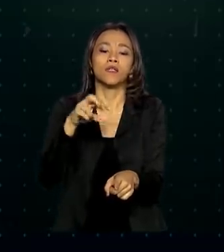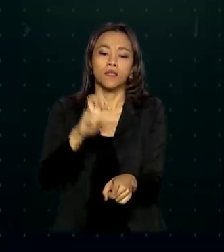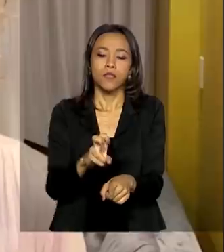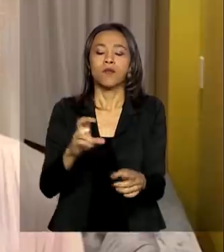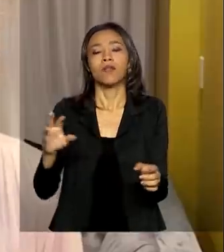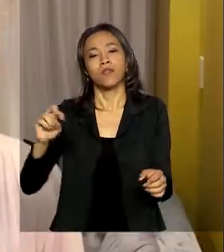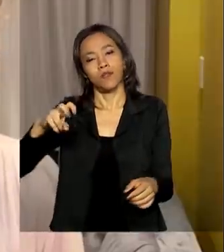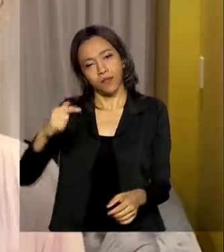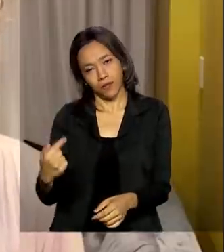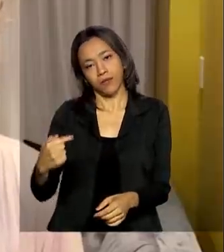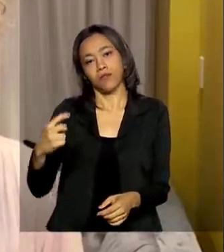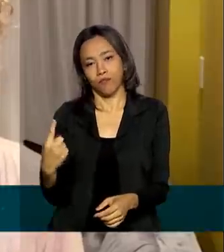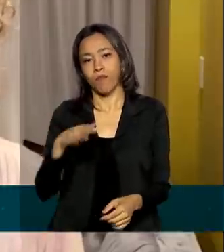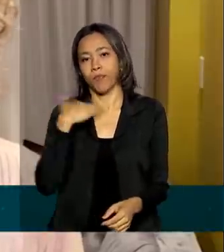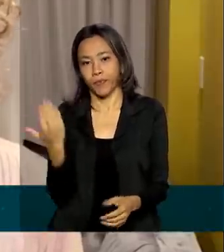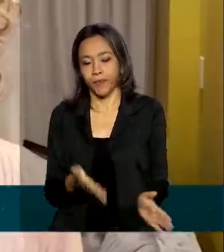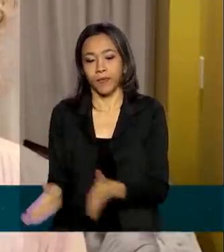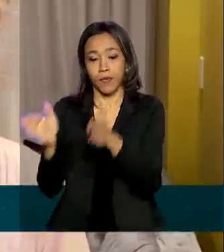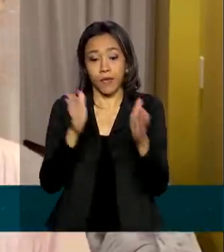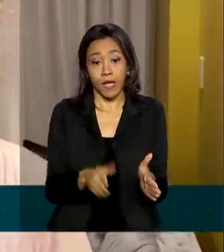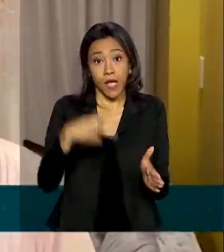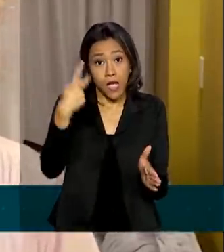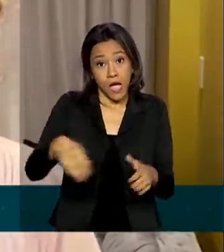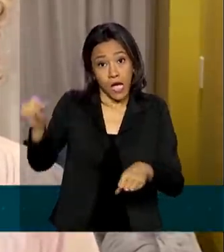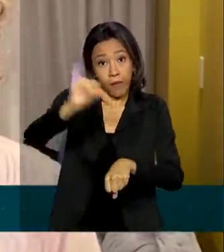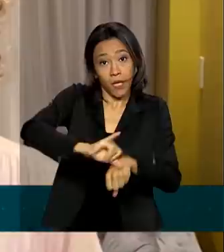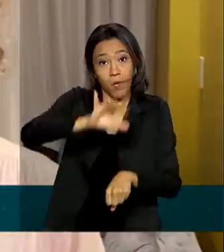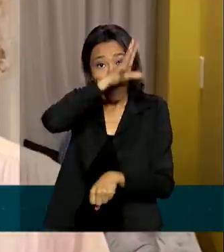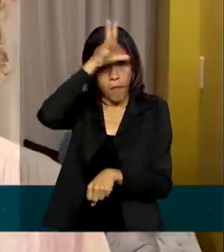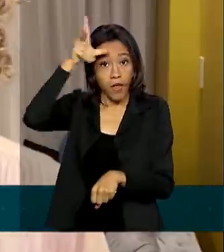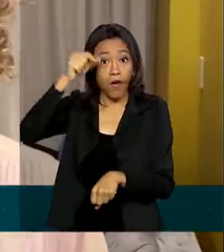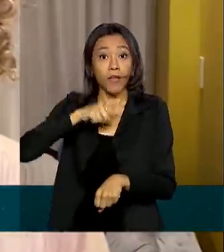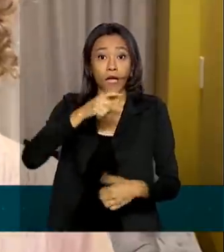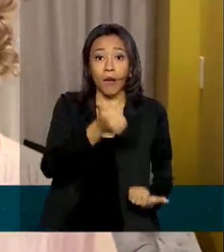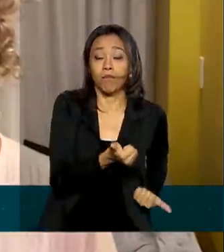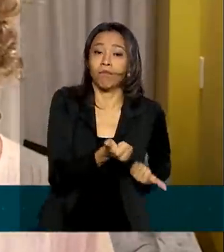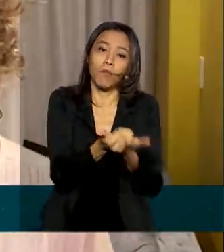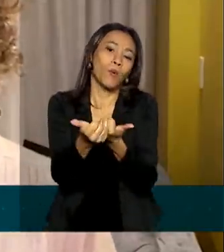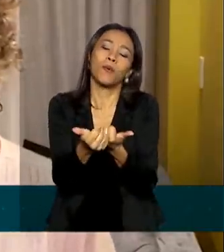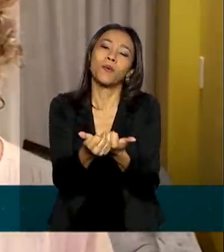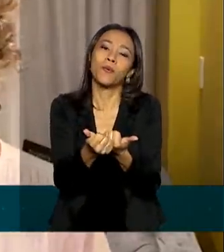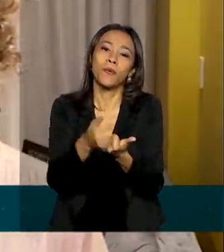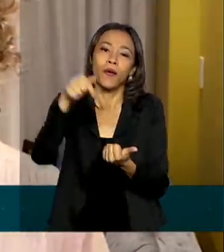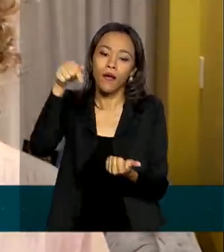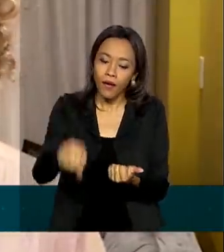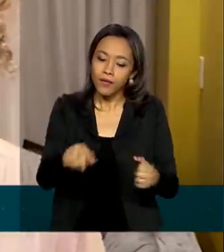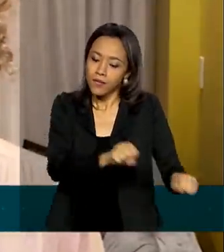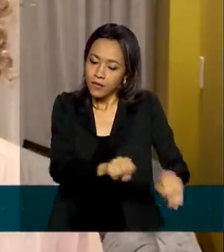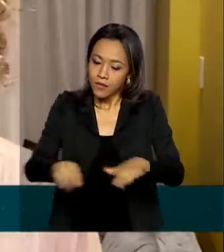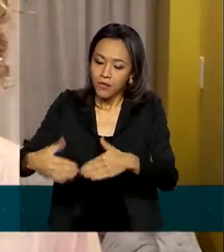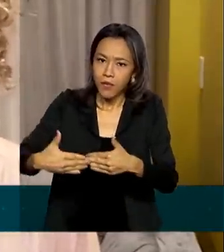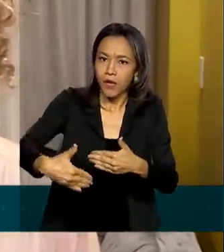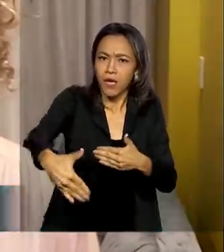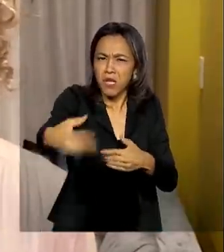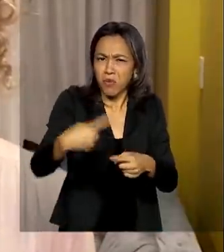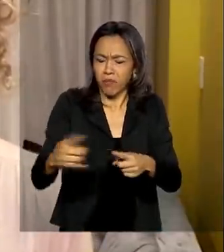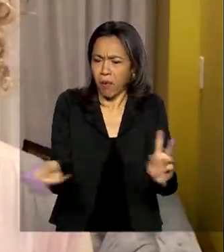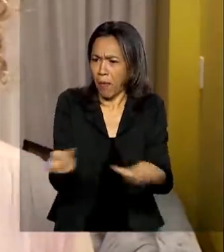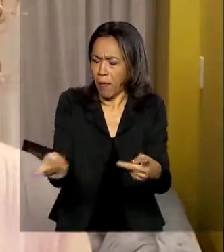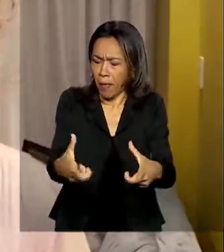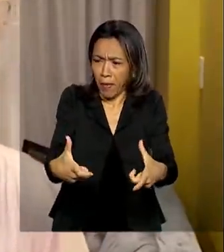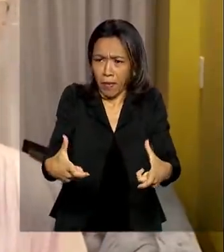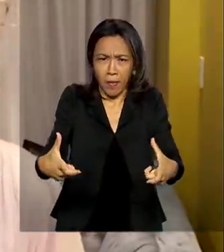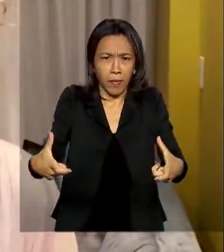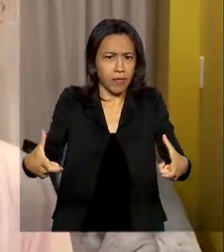mortes. E a cidade de Manaus vai receber o reforço da Força Nacional do SUS esta semana. Por causa do número de casos